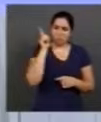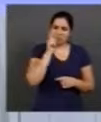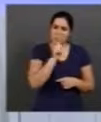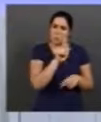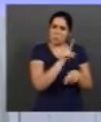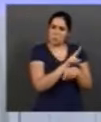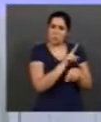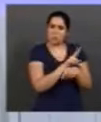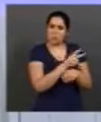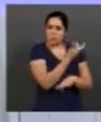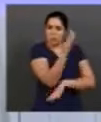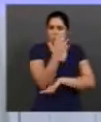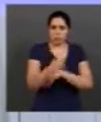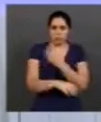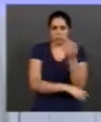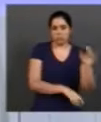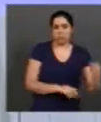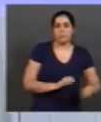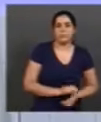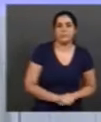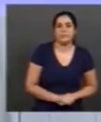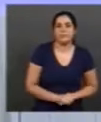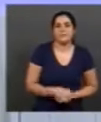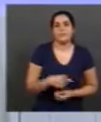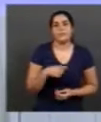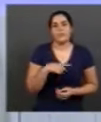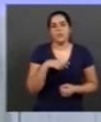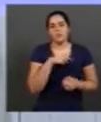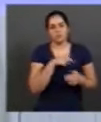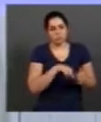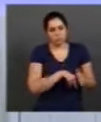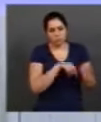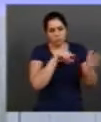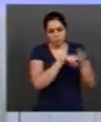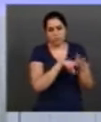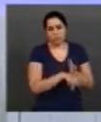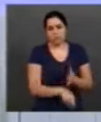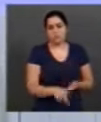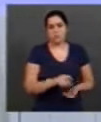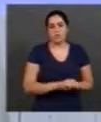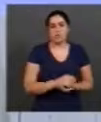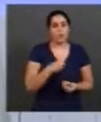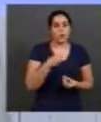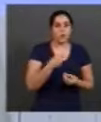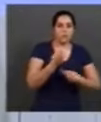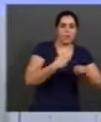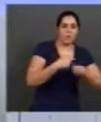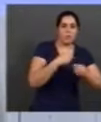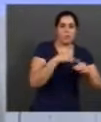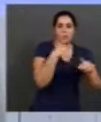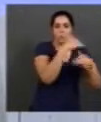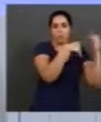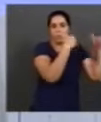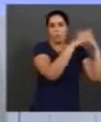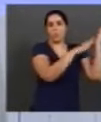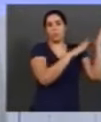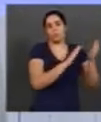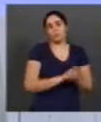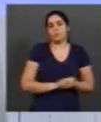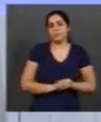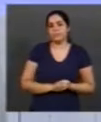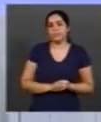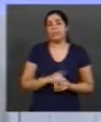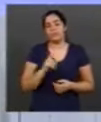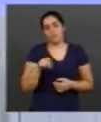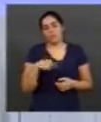matas. Existem questões aí, né? Por exemplo, essa questão do avanço da agricultura no Cerrado, essa intensificação, que é um grande